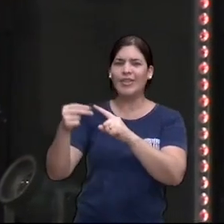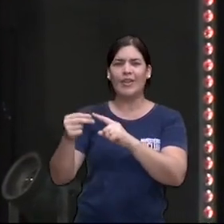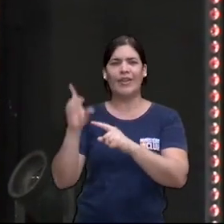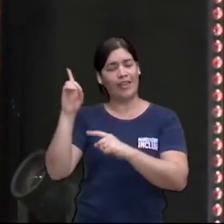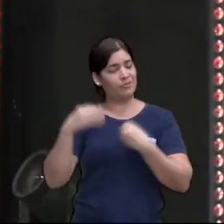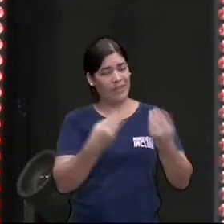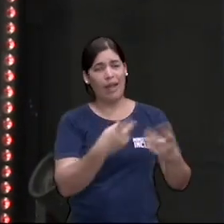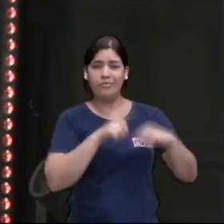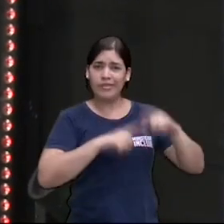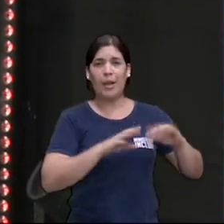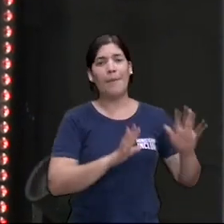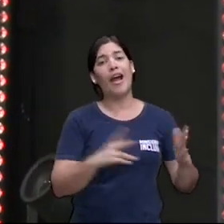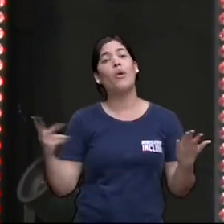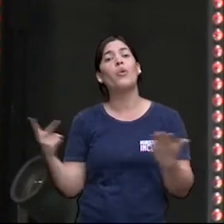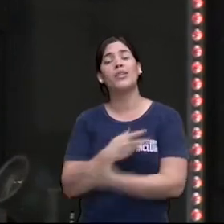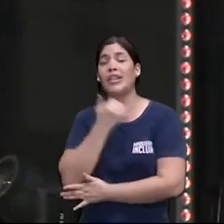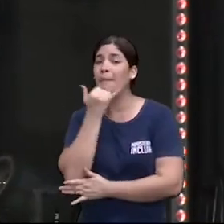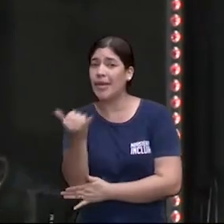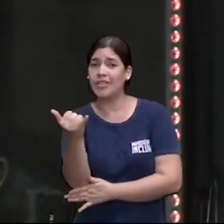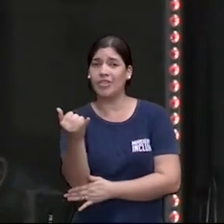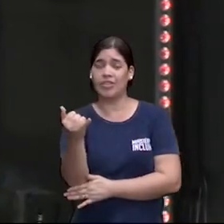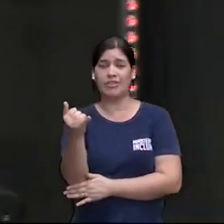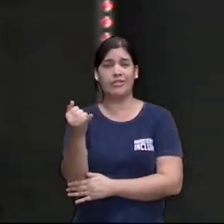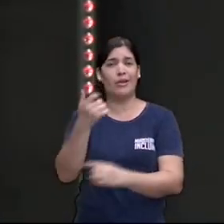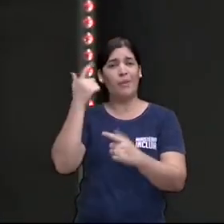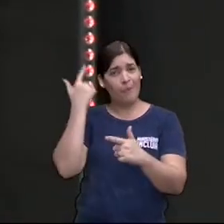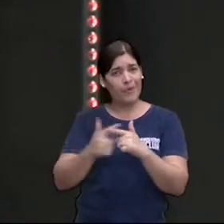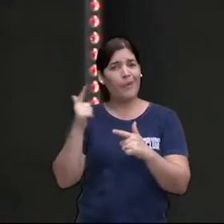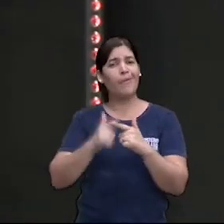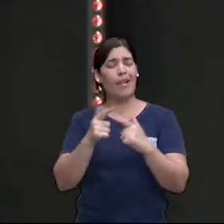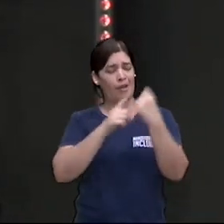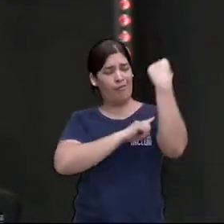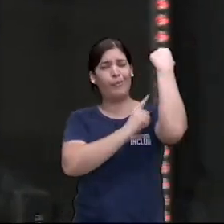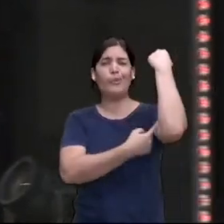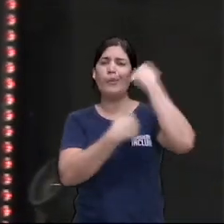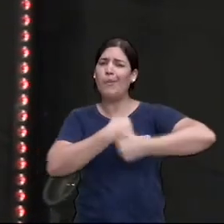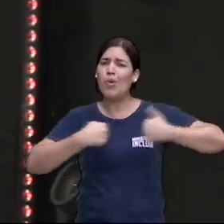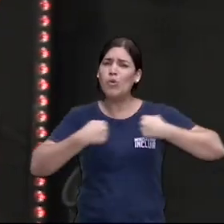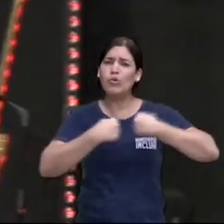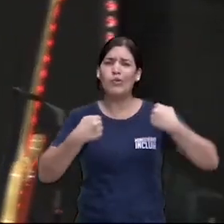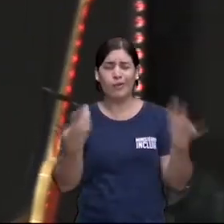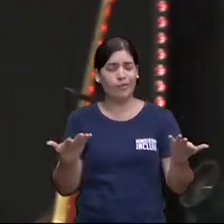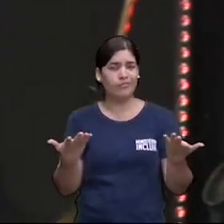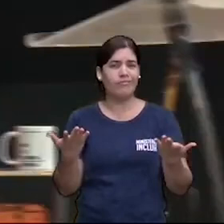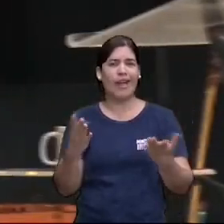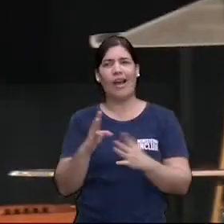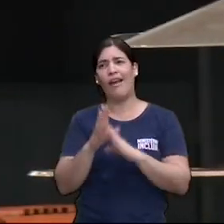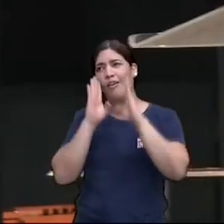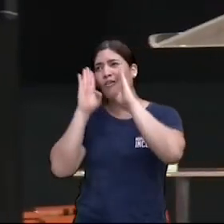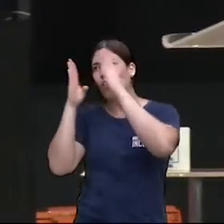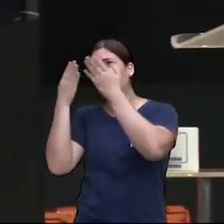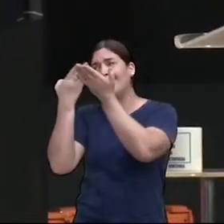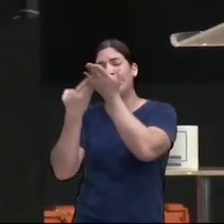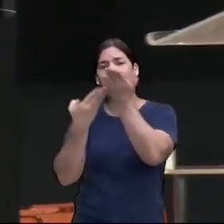vem a lesão, o pecado que vai tirando o teu foco, vai tirando a tua percepção